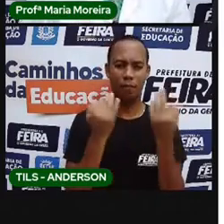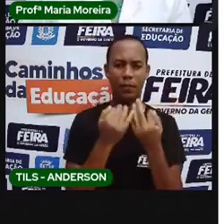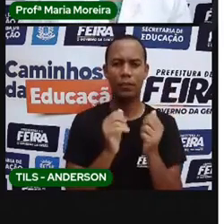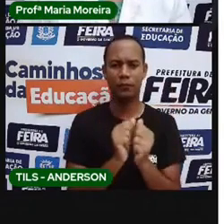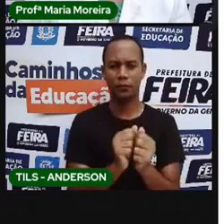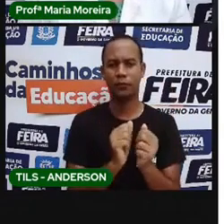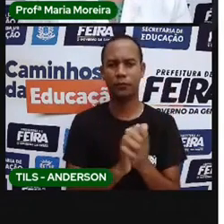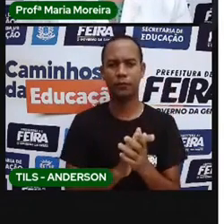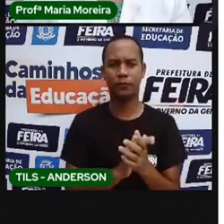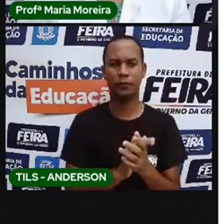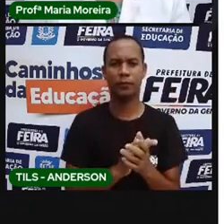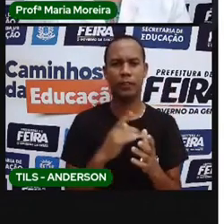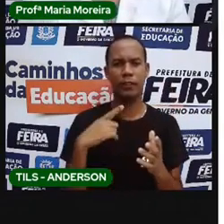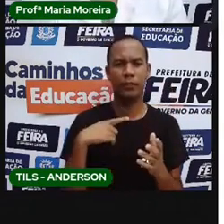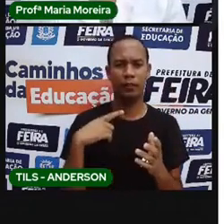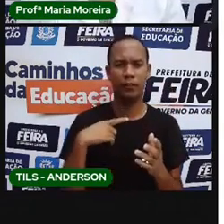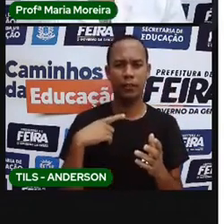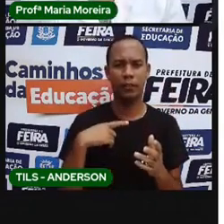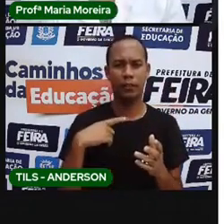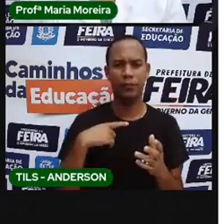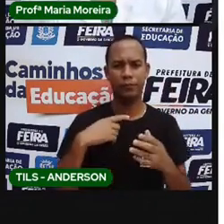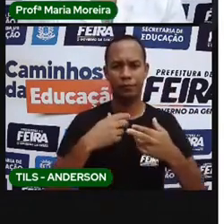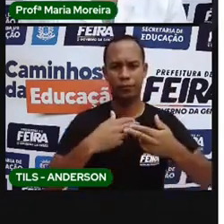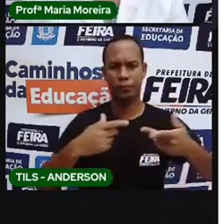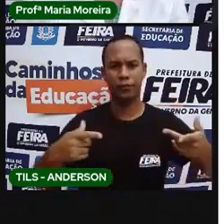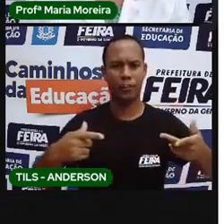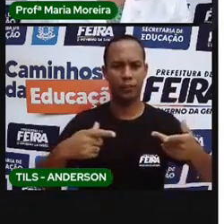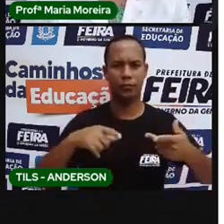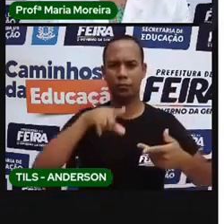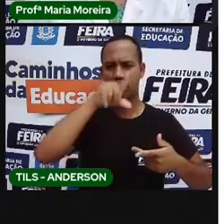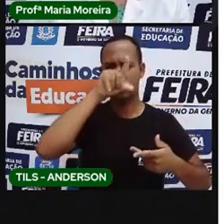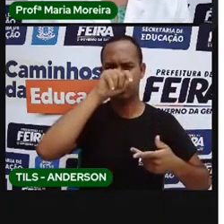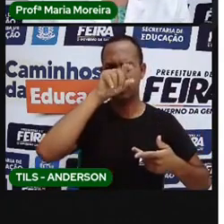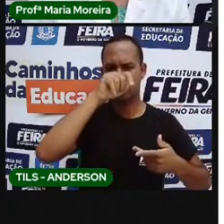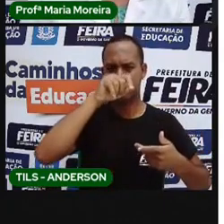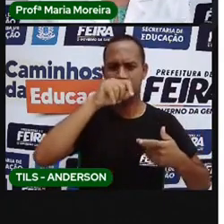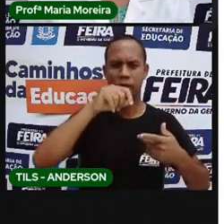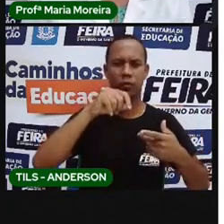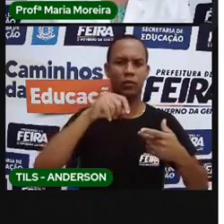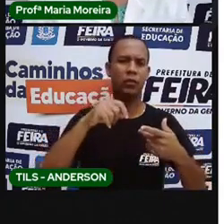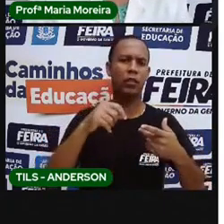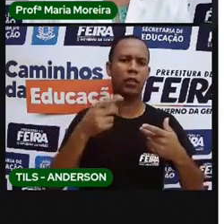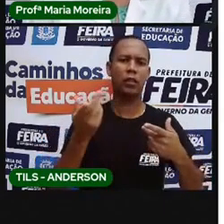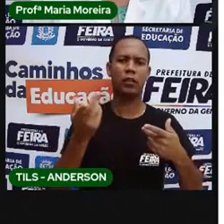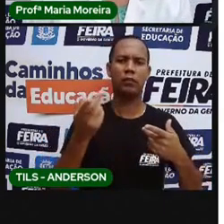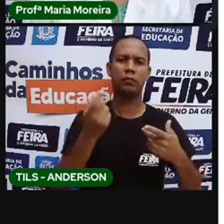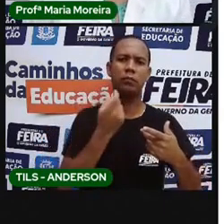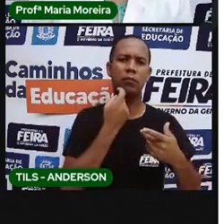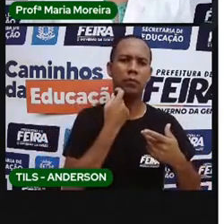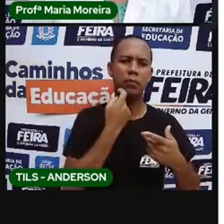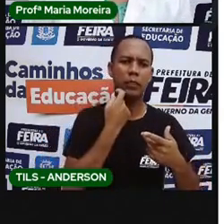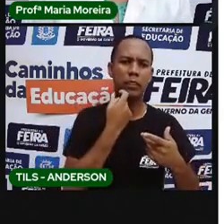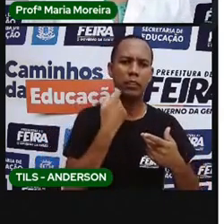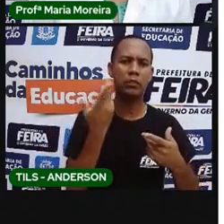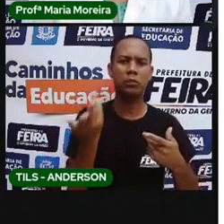vamos lá. Os indígenas, eles criam também animais, né? Galinha, que é comum, inclusive, a gente ver aí